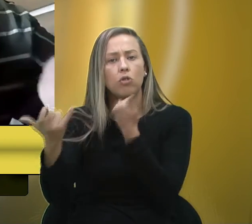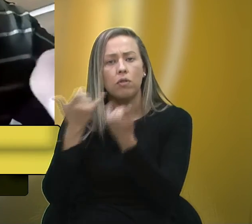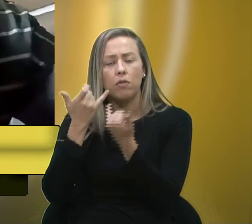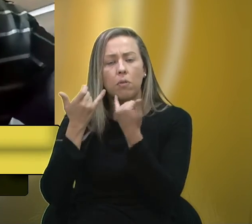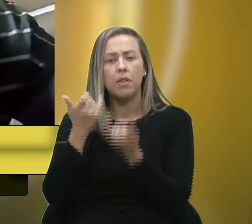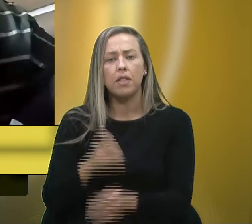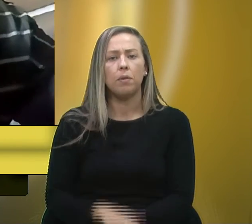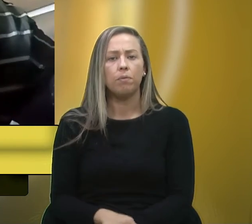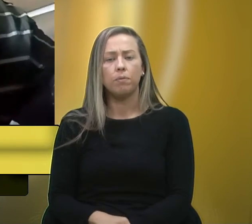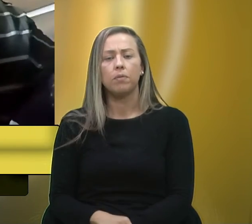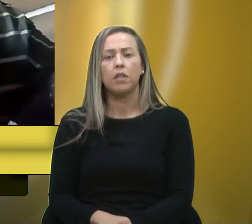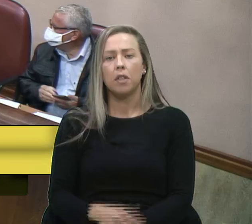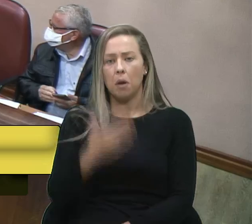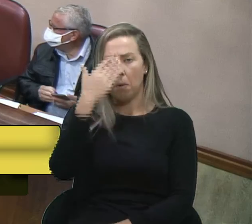Era isso, senhor presidente. é isso, presidente?